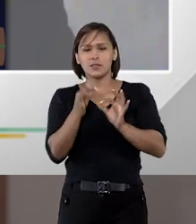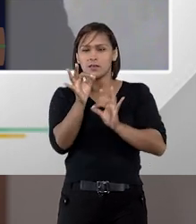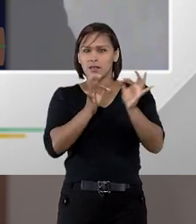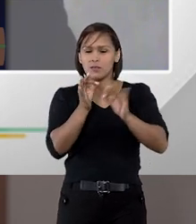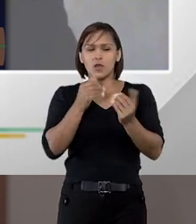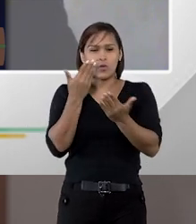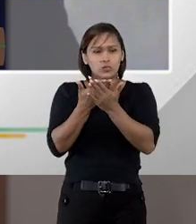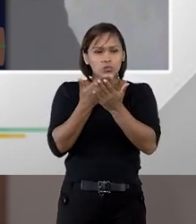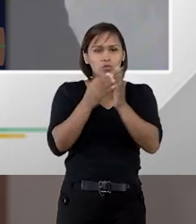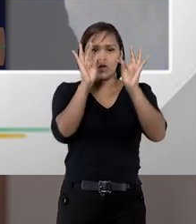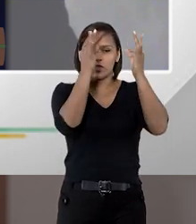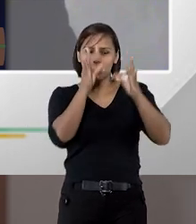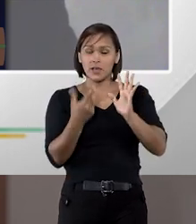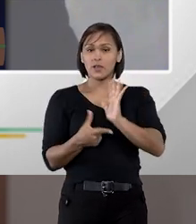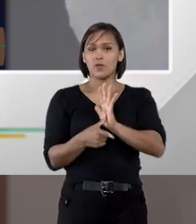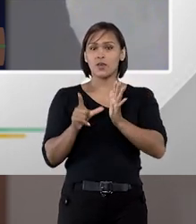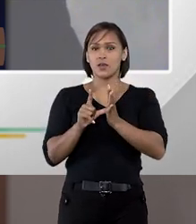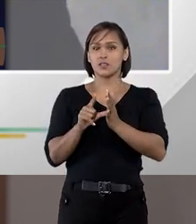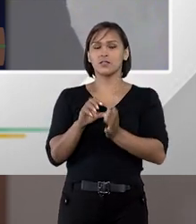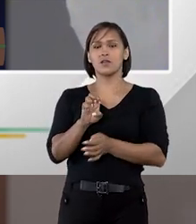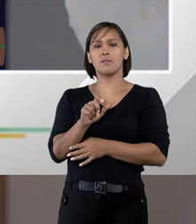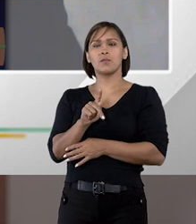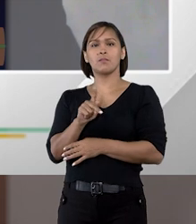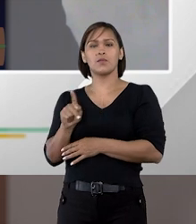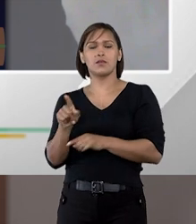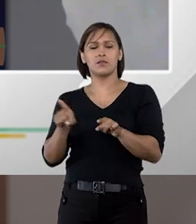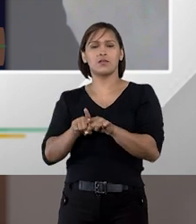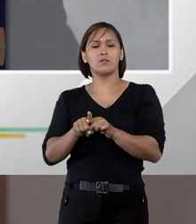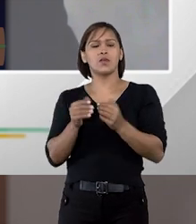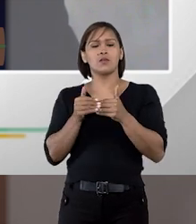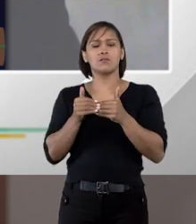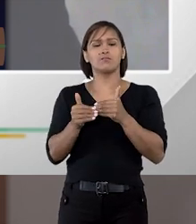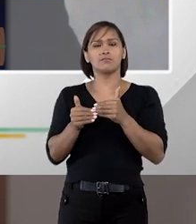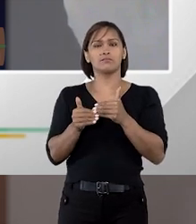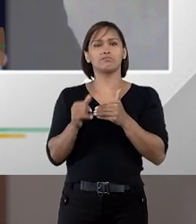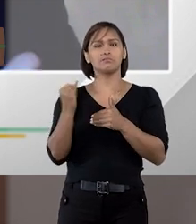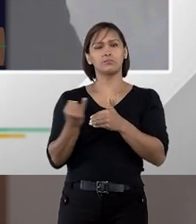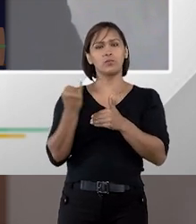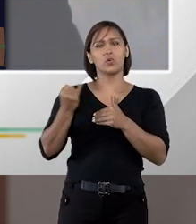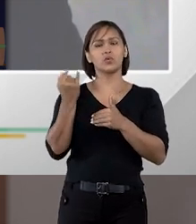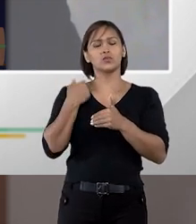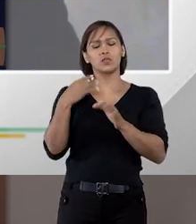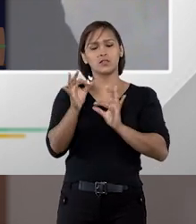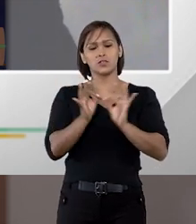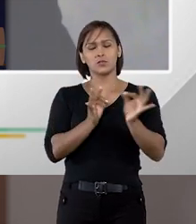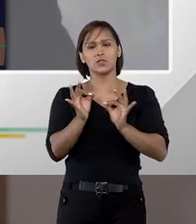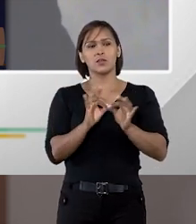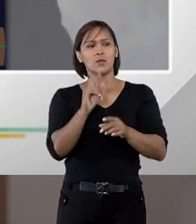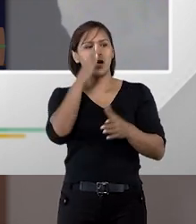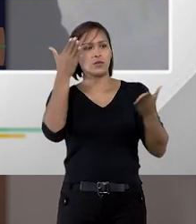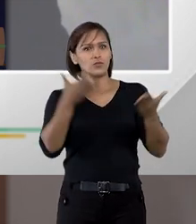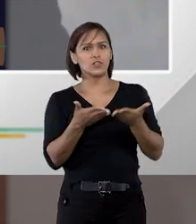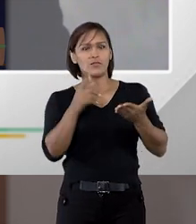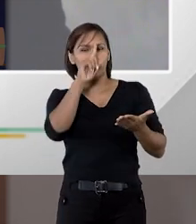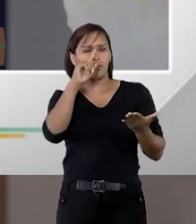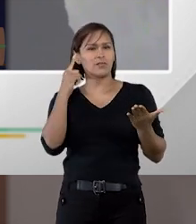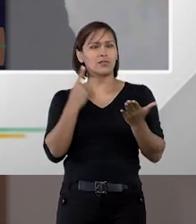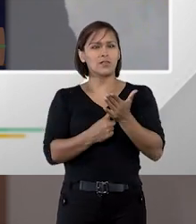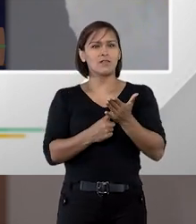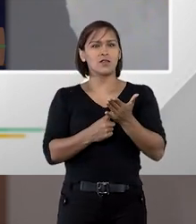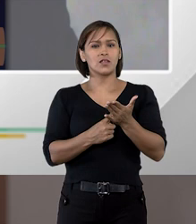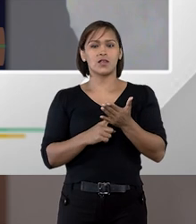elaboração de um estudo técnico preliminar, ETP, como um passo importante no planejamento, onde você já vai